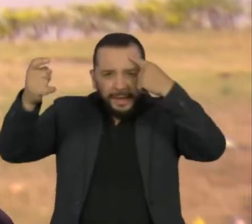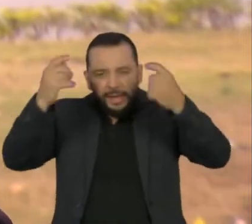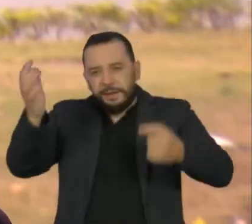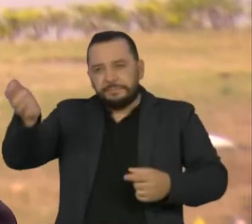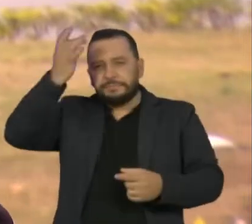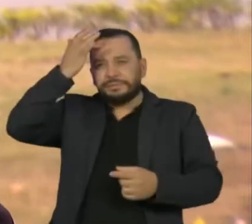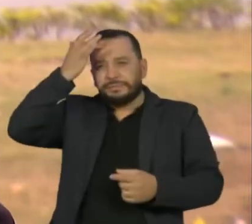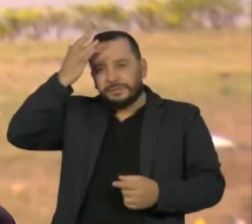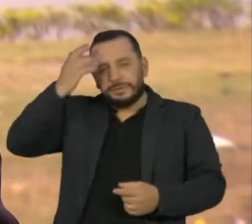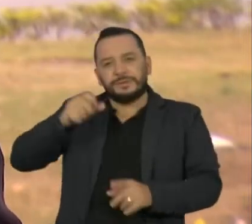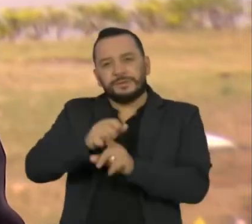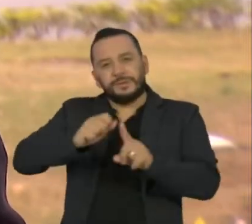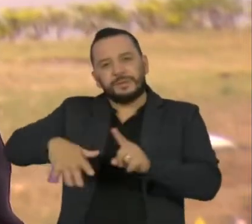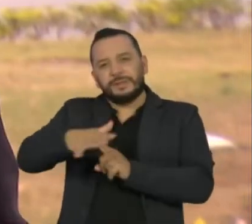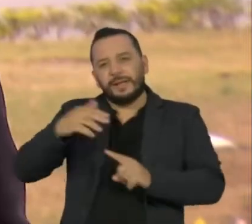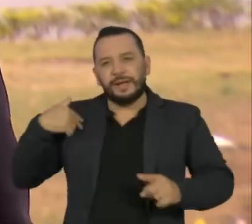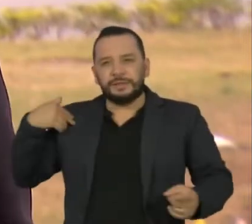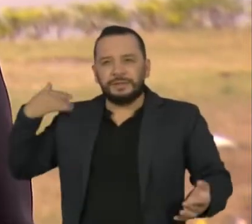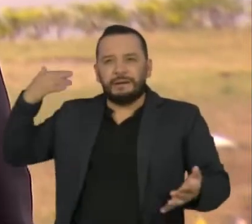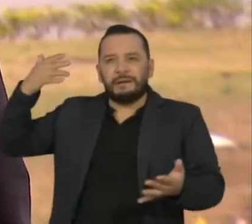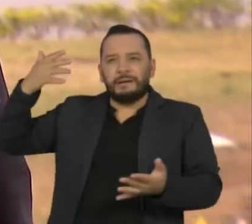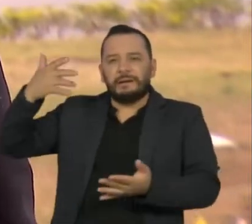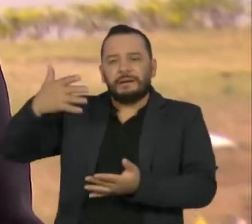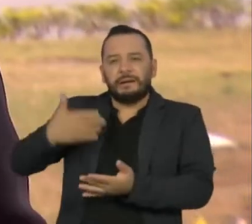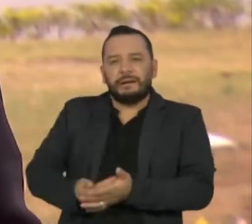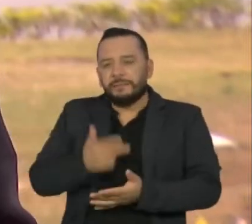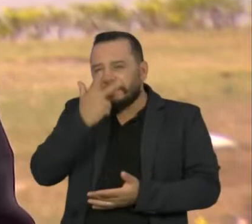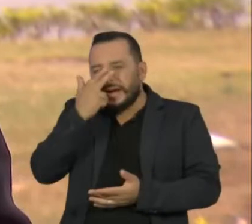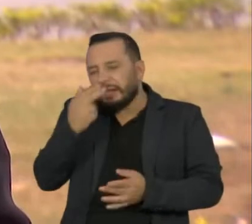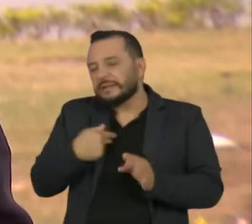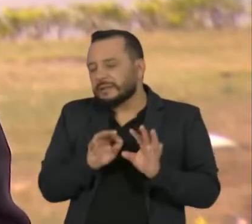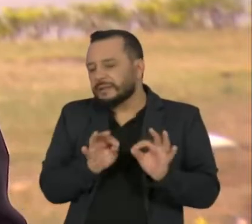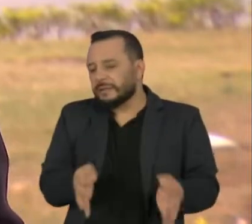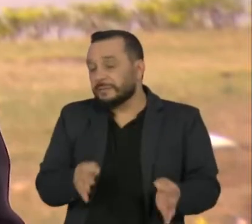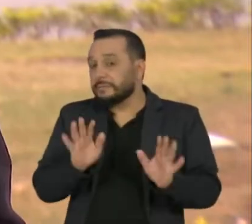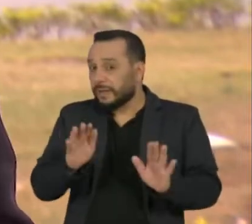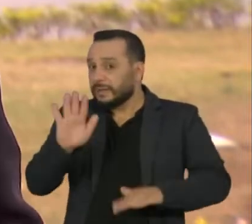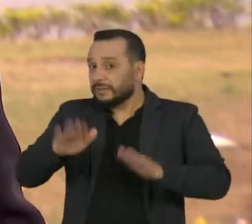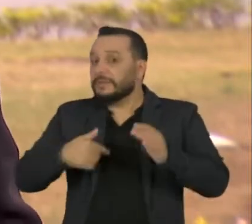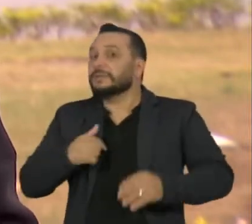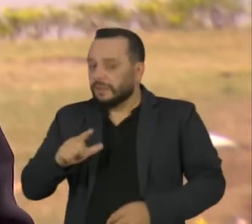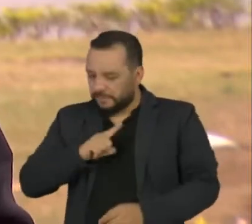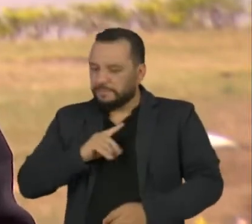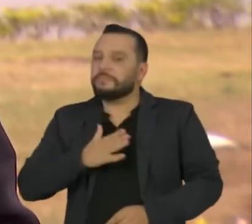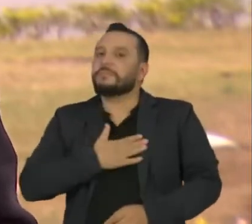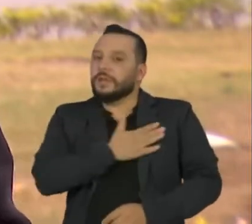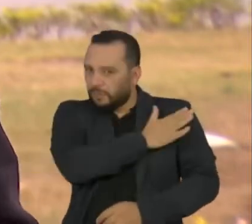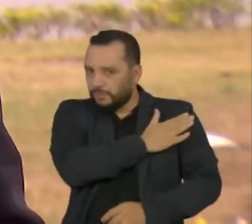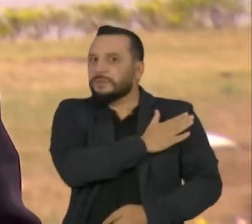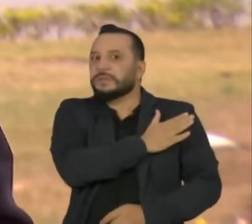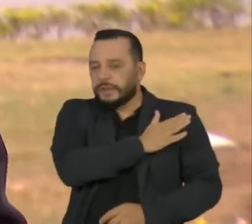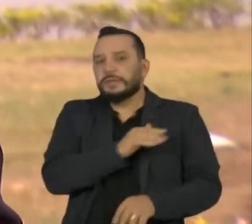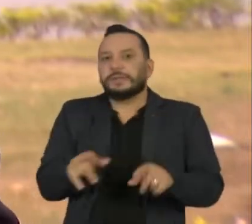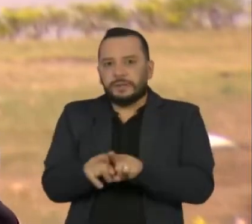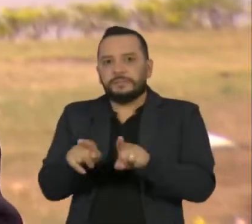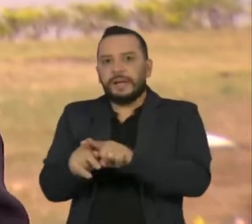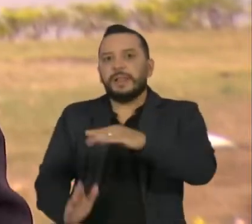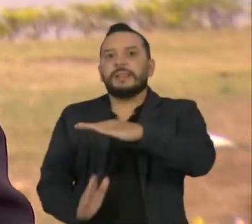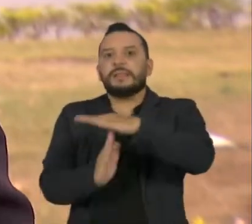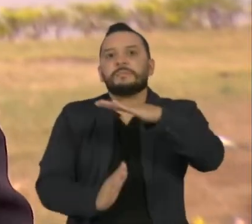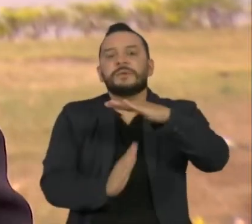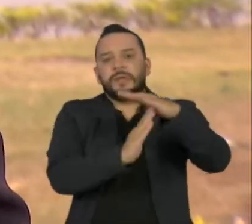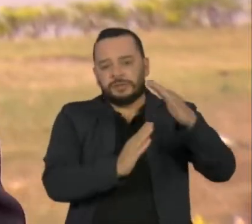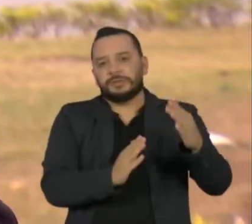sociedade há tantos anos que parecem inofensivas, mas reforçam preconceitos e limitam as fantasias das crianças.